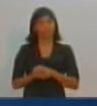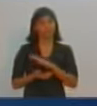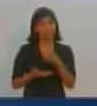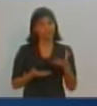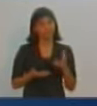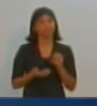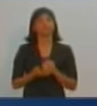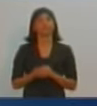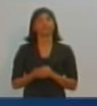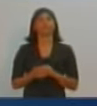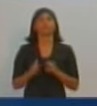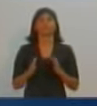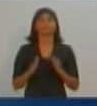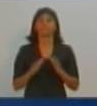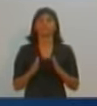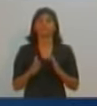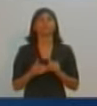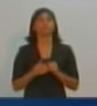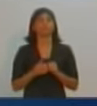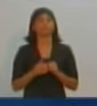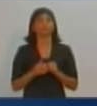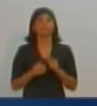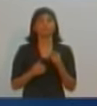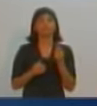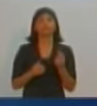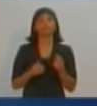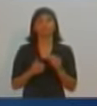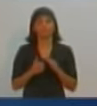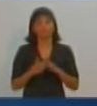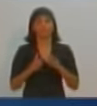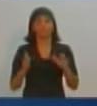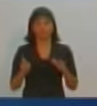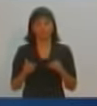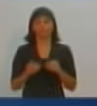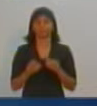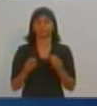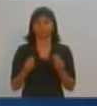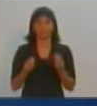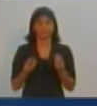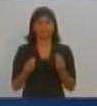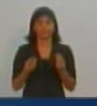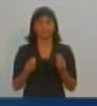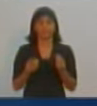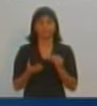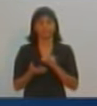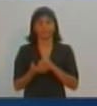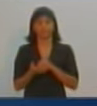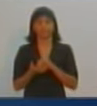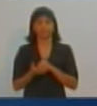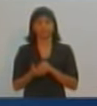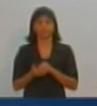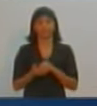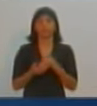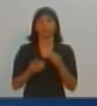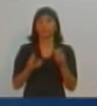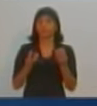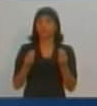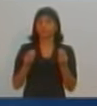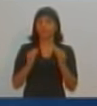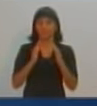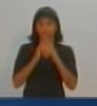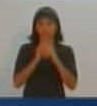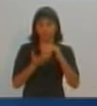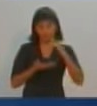Prudente precisa de aproximadamente 1.200 vagas para suprir todas as vagas na creche. Nos últimos oito anos, 18 creches foram construídas.